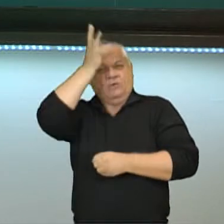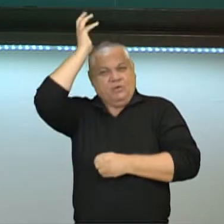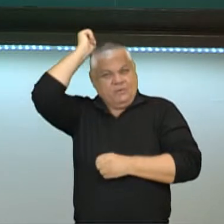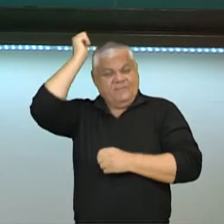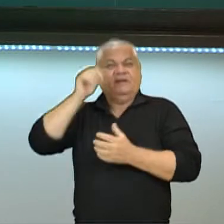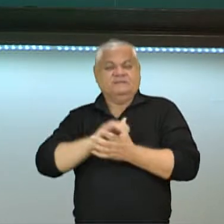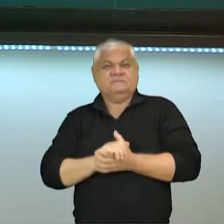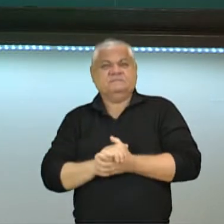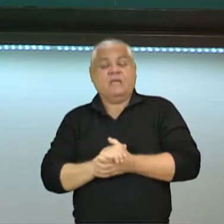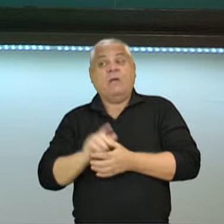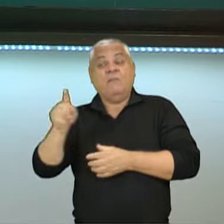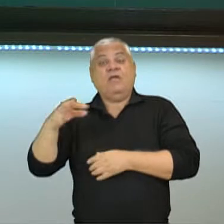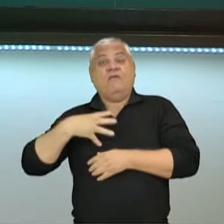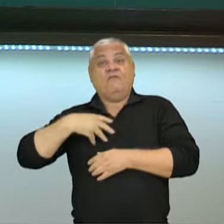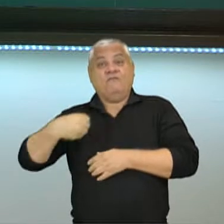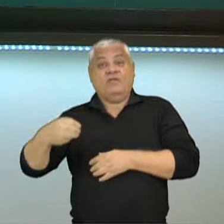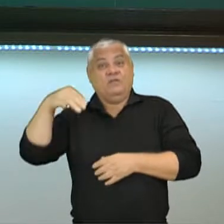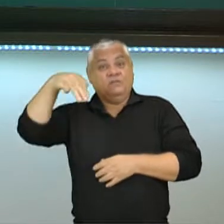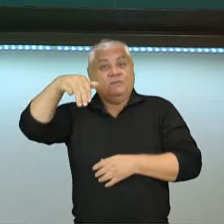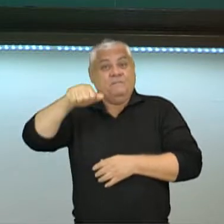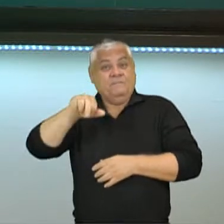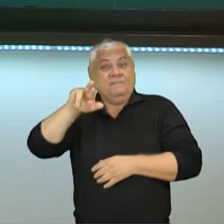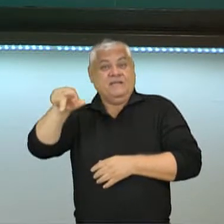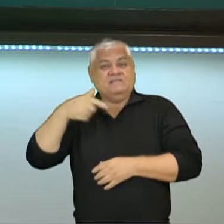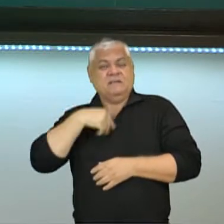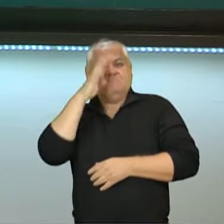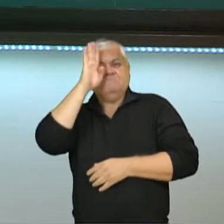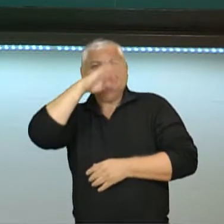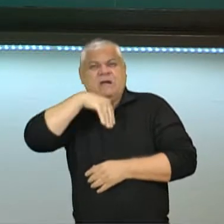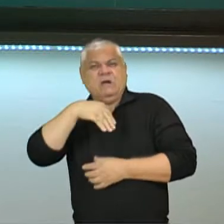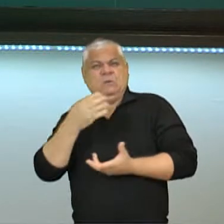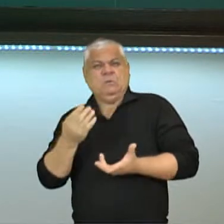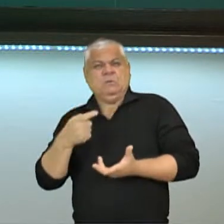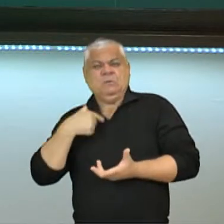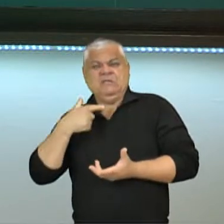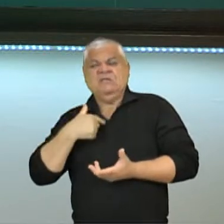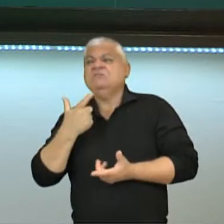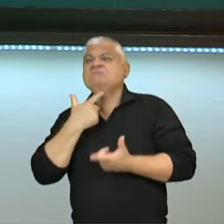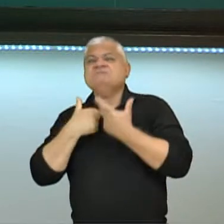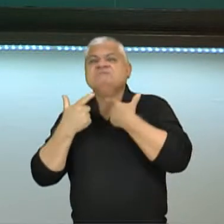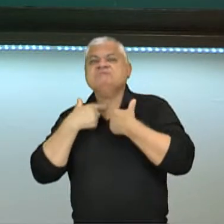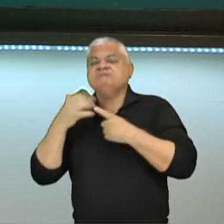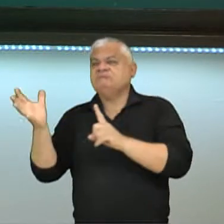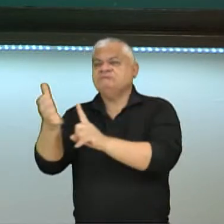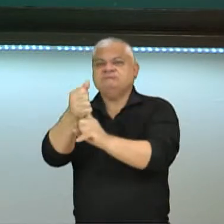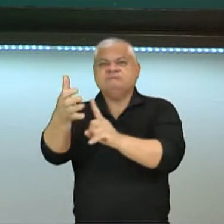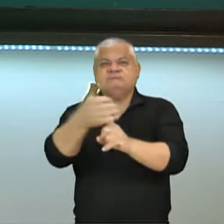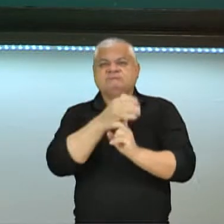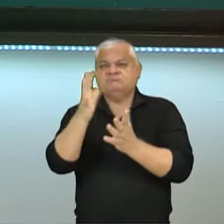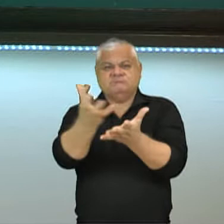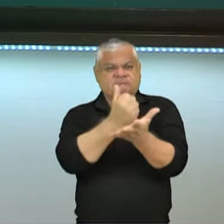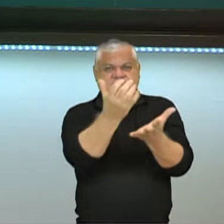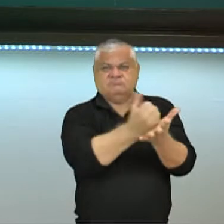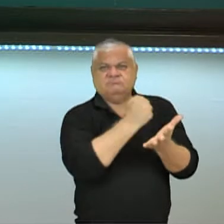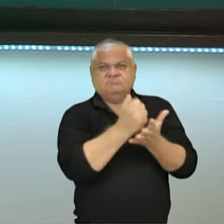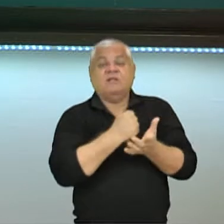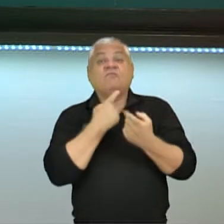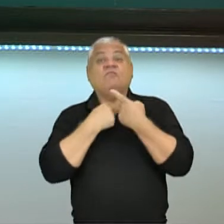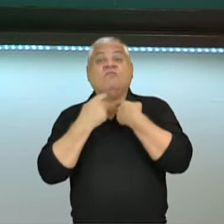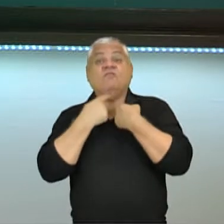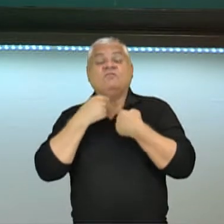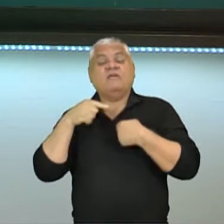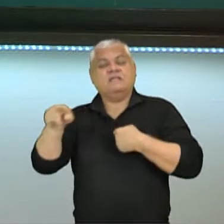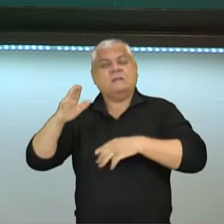colocar, muito bélica, muito de guerra. Então, ele já tem aquela coisa de conquistar, de nominar. Então, eles são muito práticos, eles veem o que é